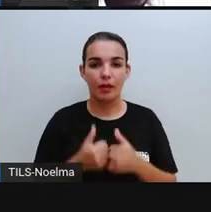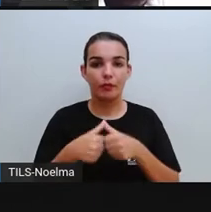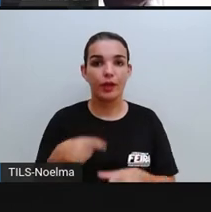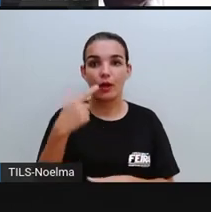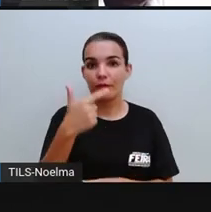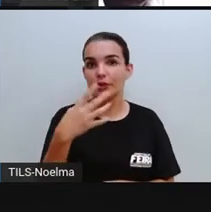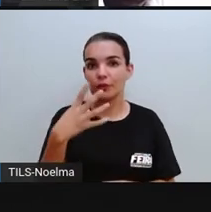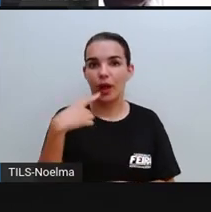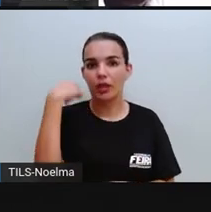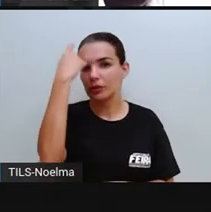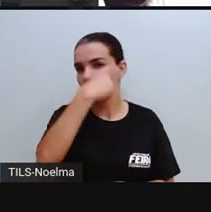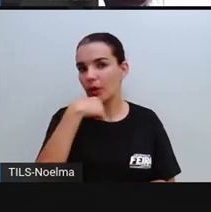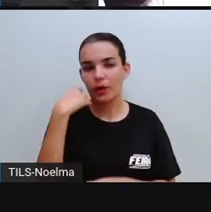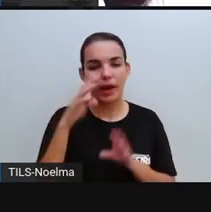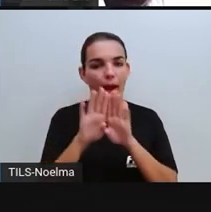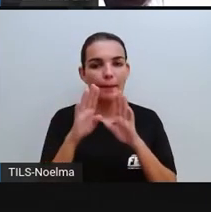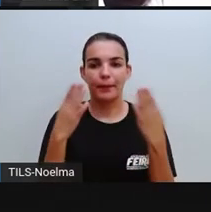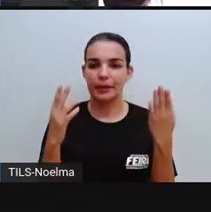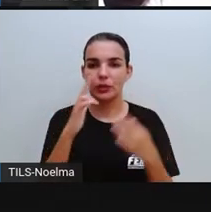aí 24 horas, tá?